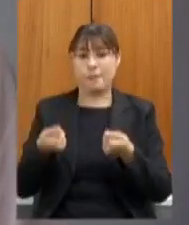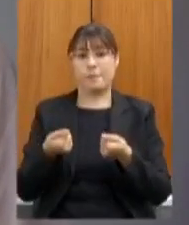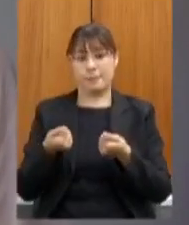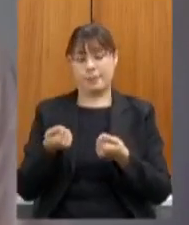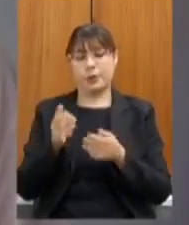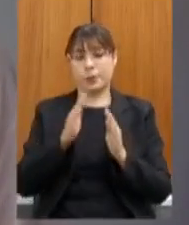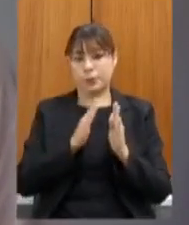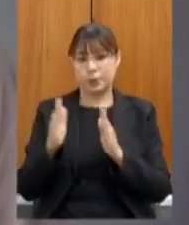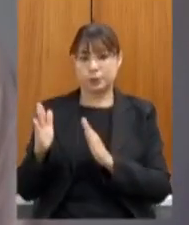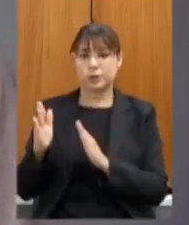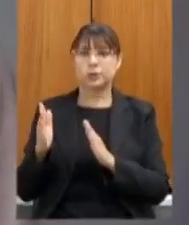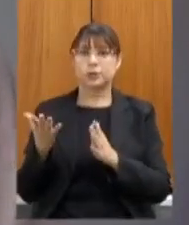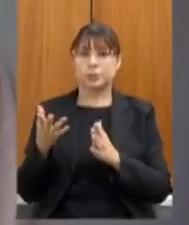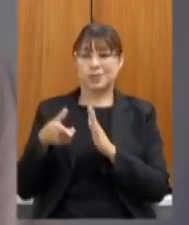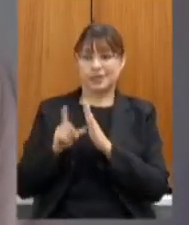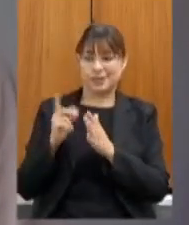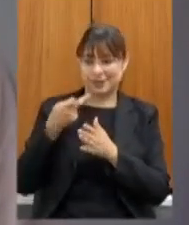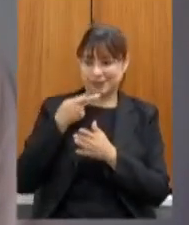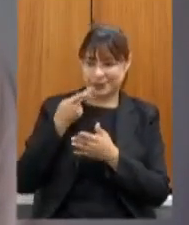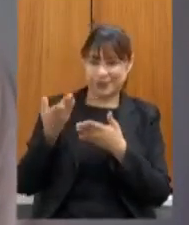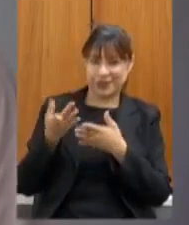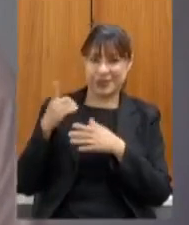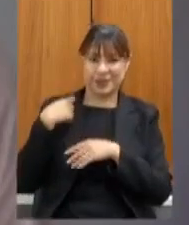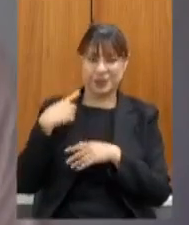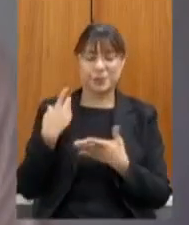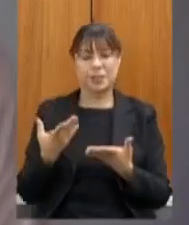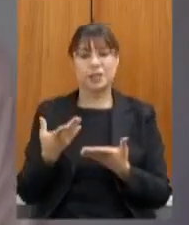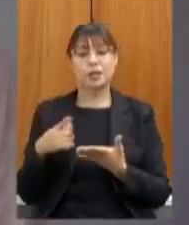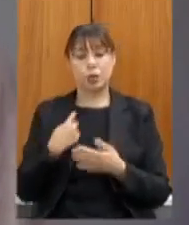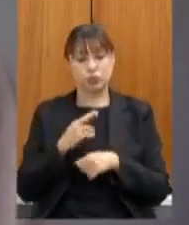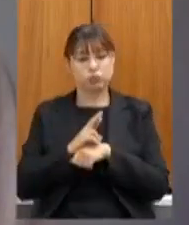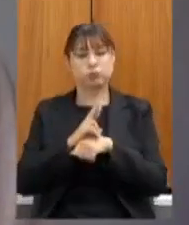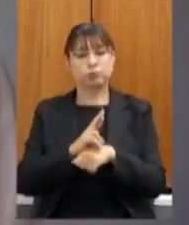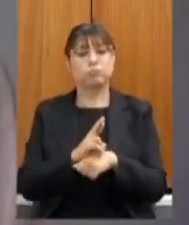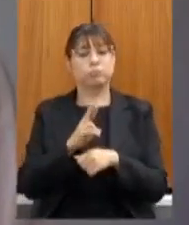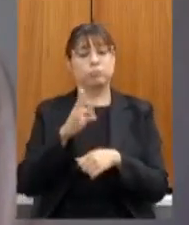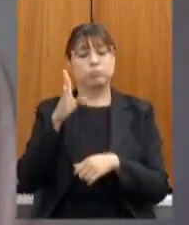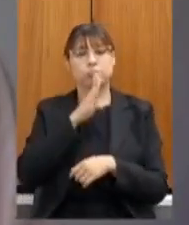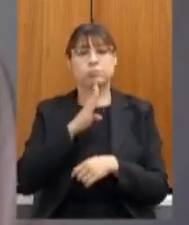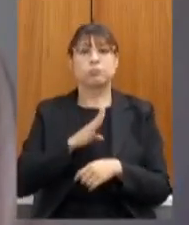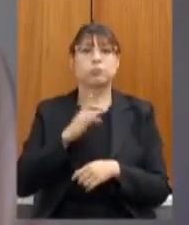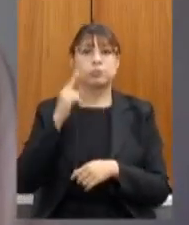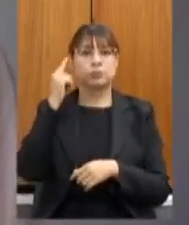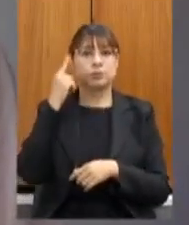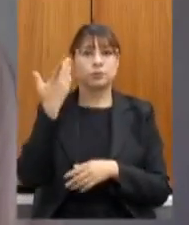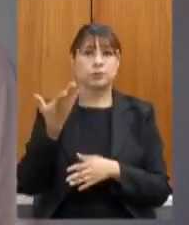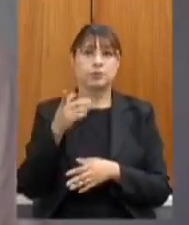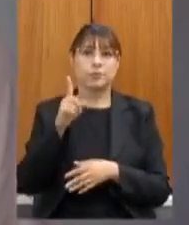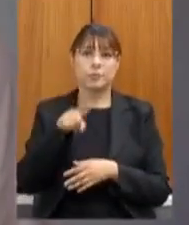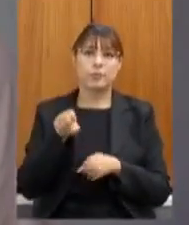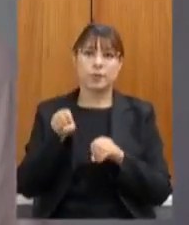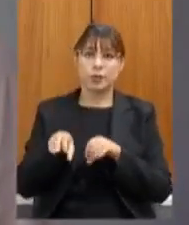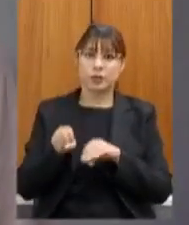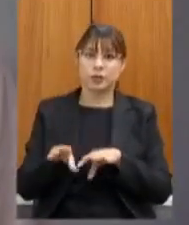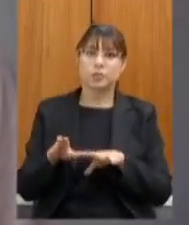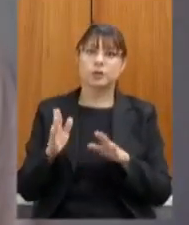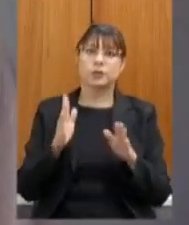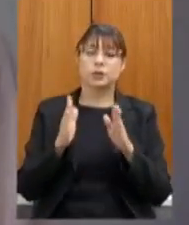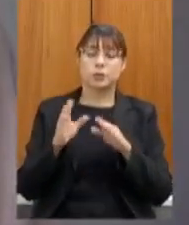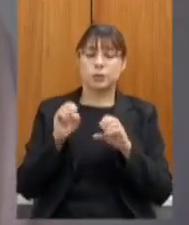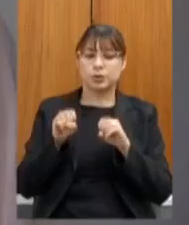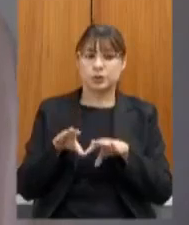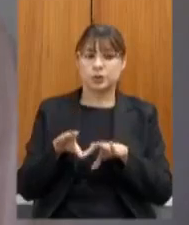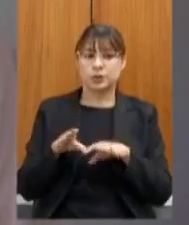somos sim como o senhor falou deputado referência no Brasil em relação ao tratamento da educação remota nesse período de pandemia